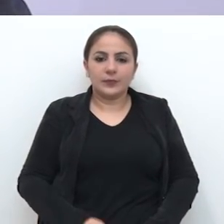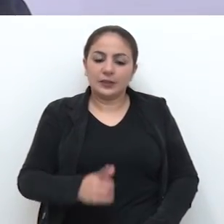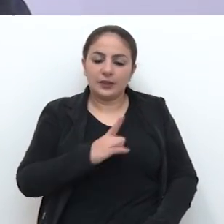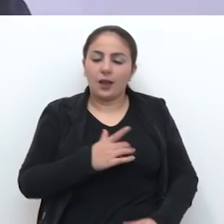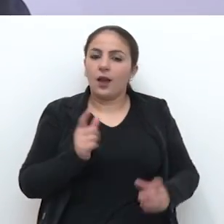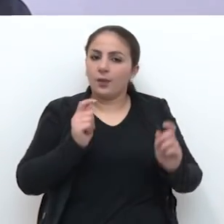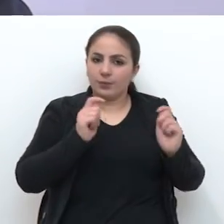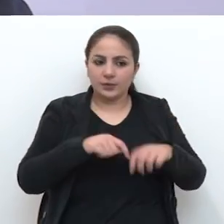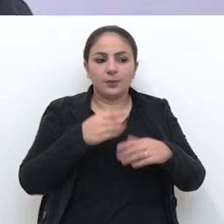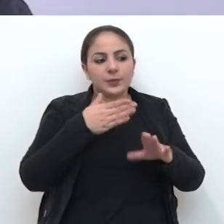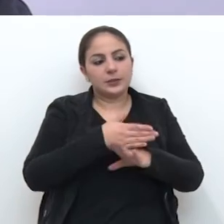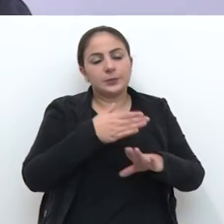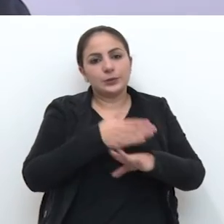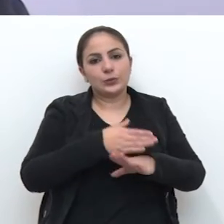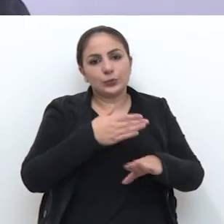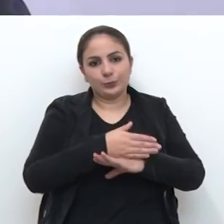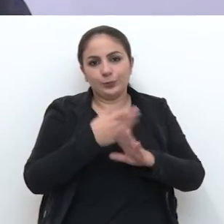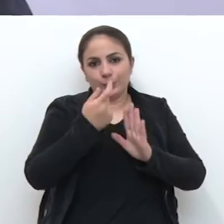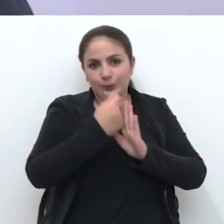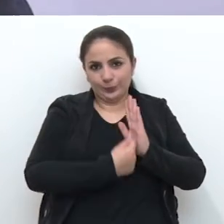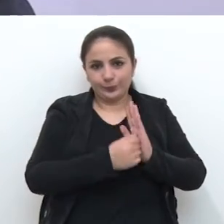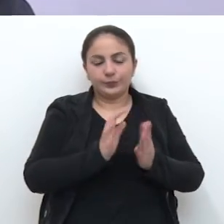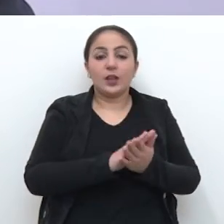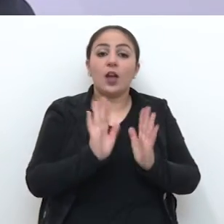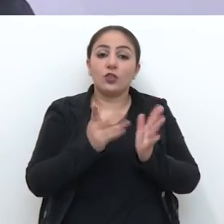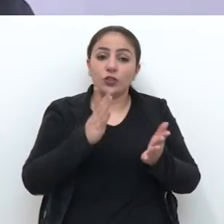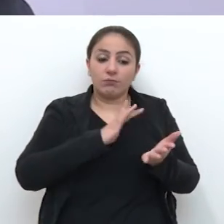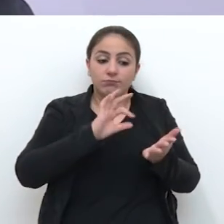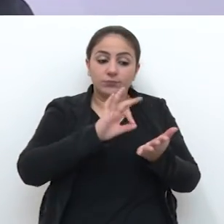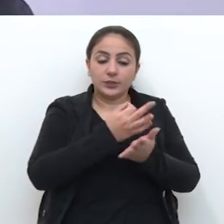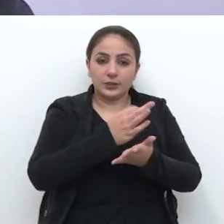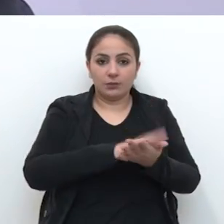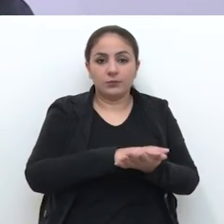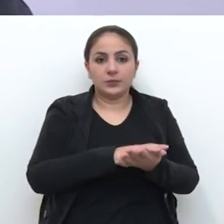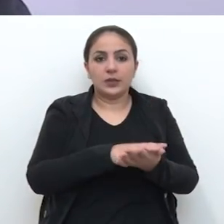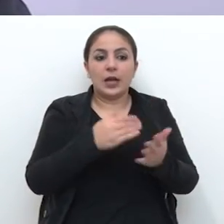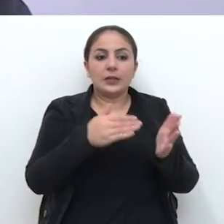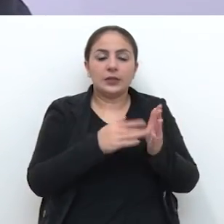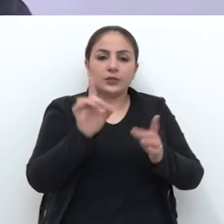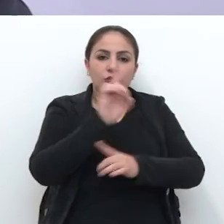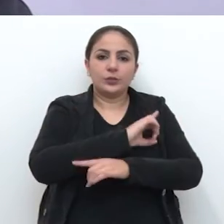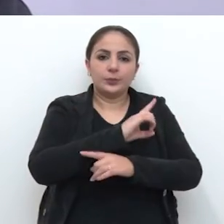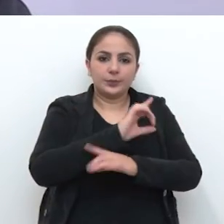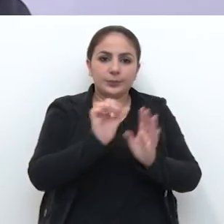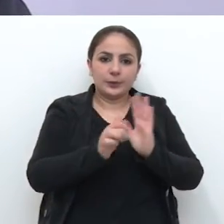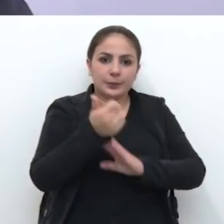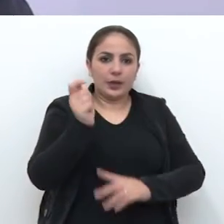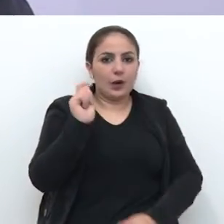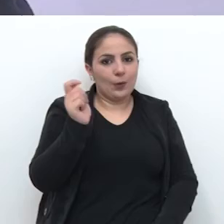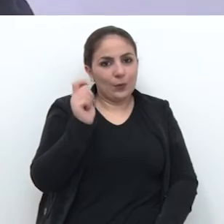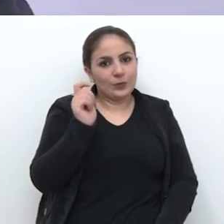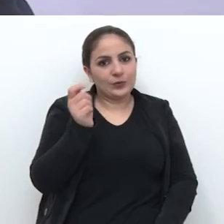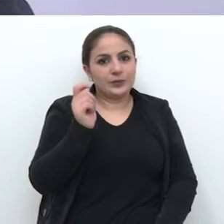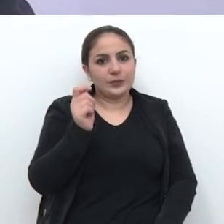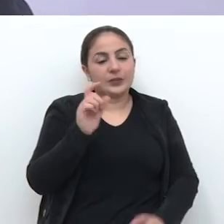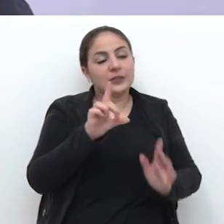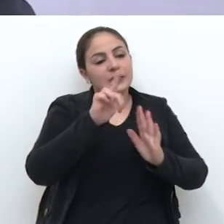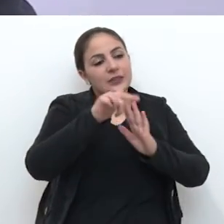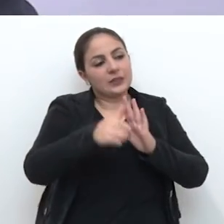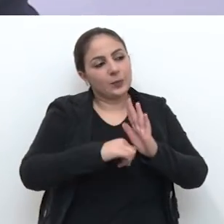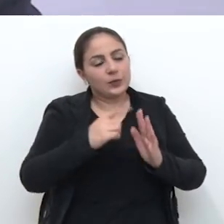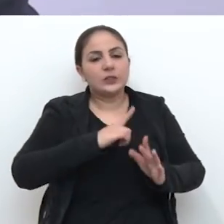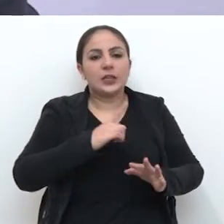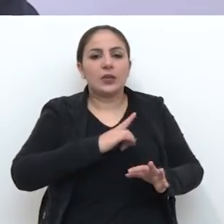estão aptos a participar desse concurso. Já está aberto as inscrições, também vai até dia 1º de agosto, e